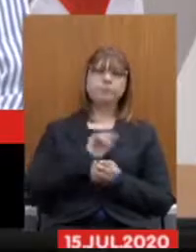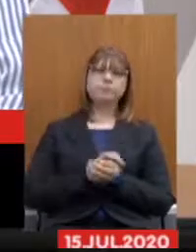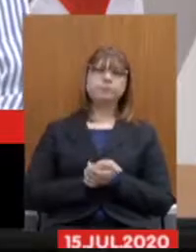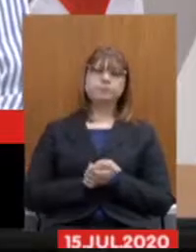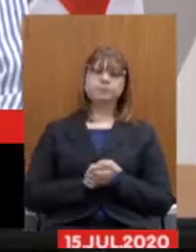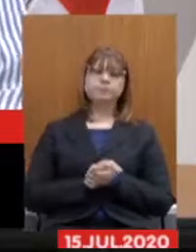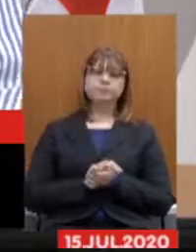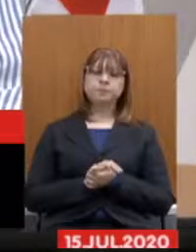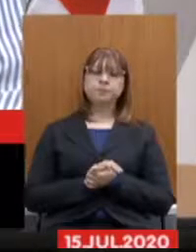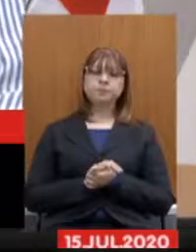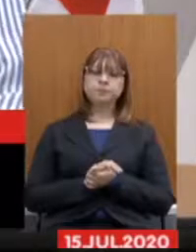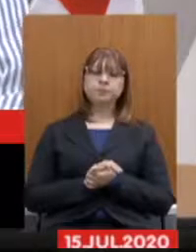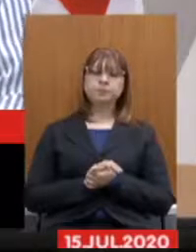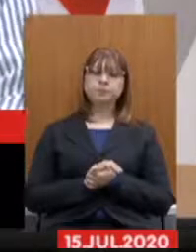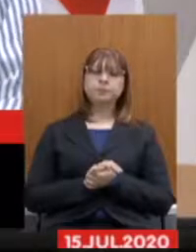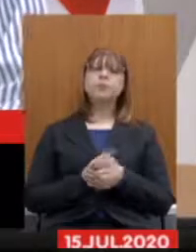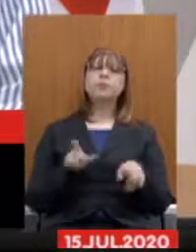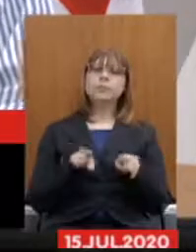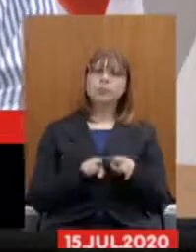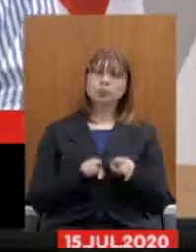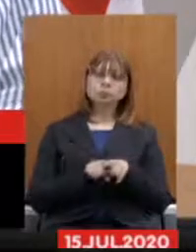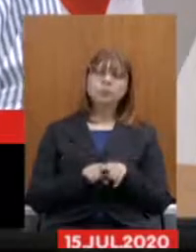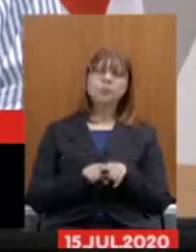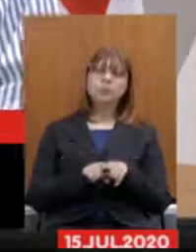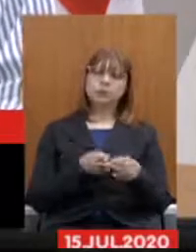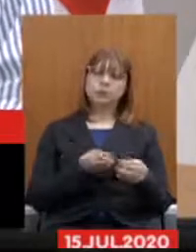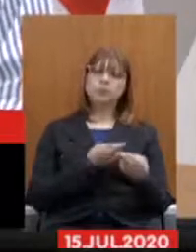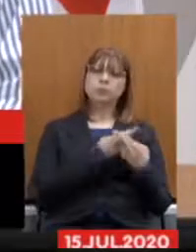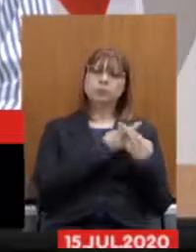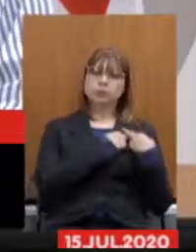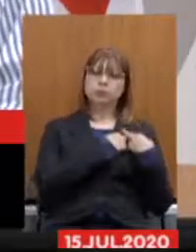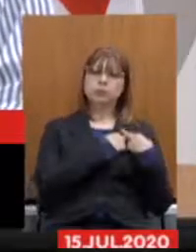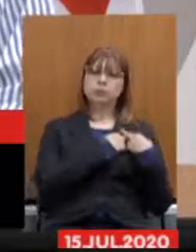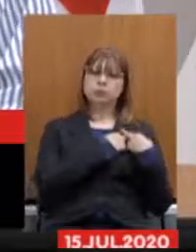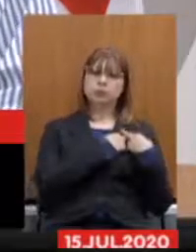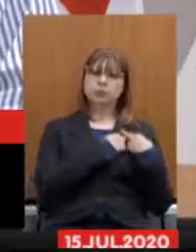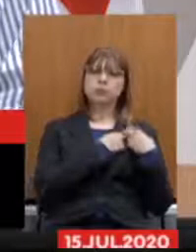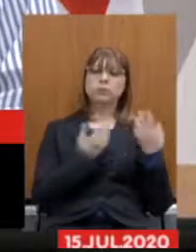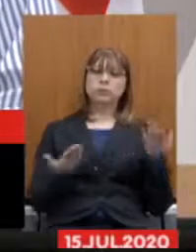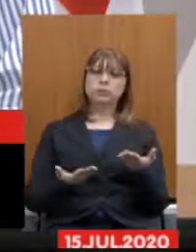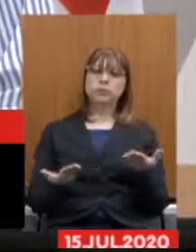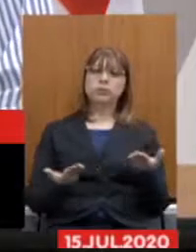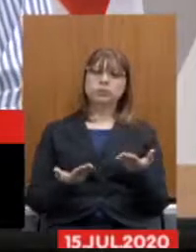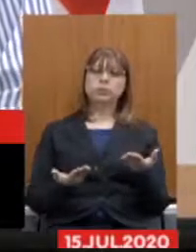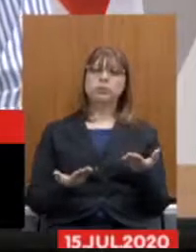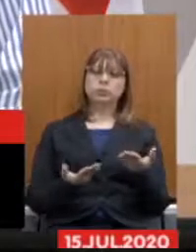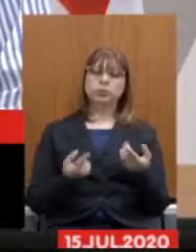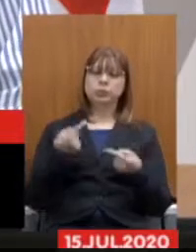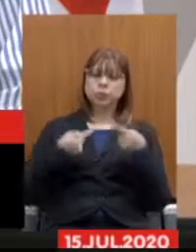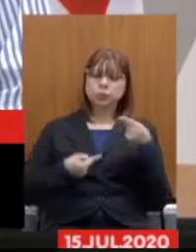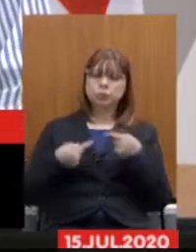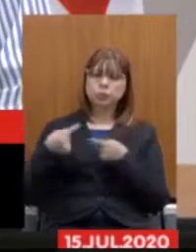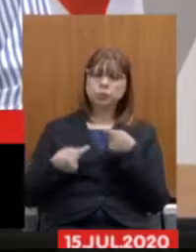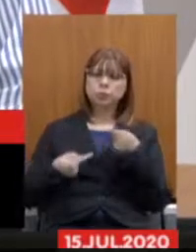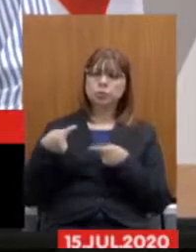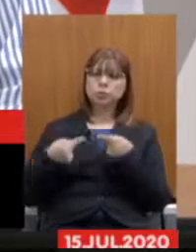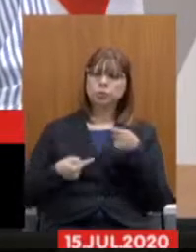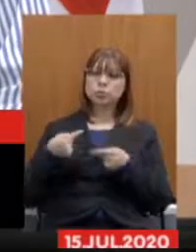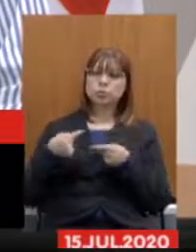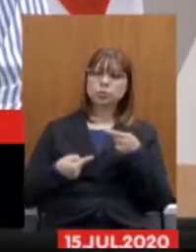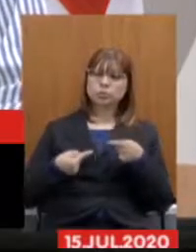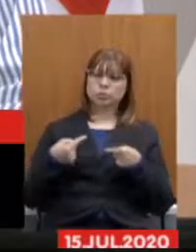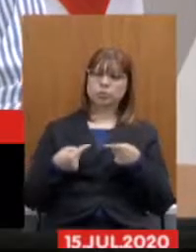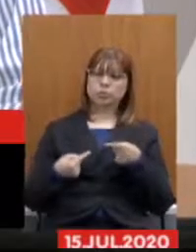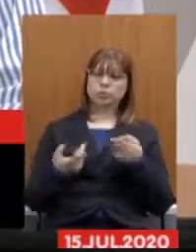e que tem uma responsabilidade nesse momento na discussão da